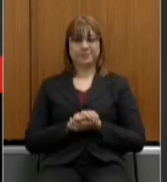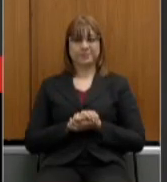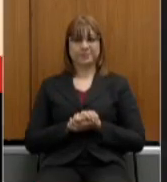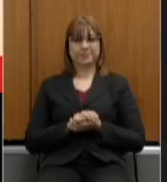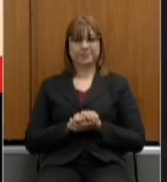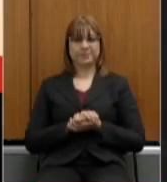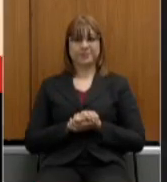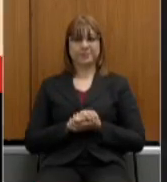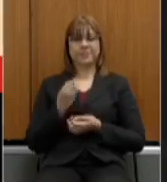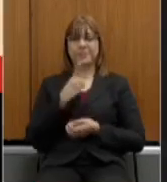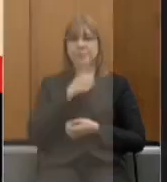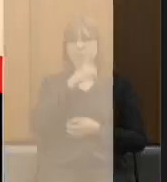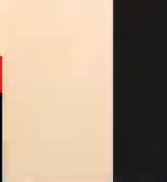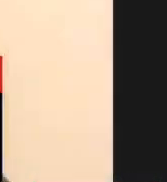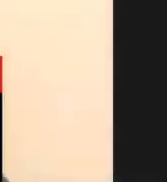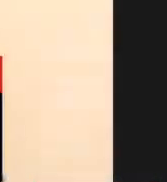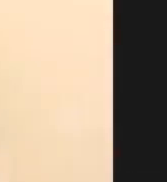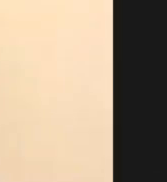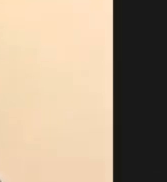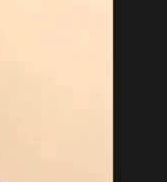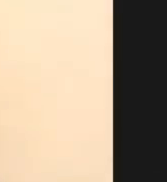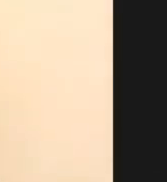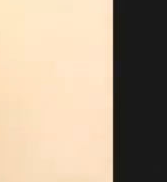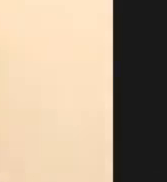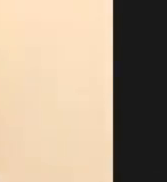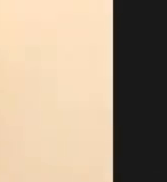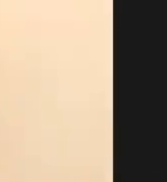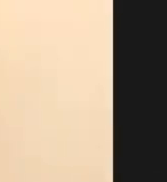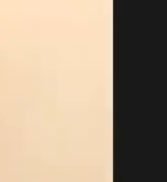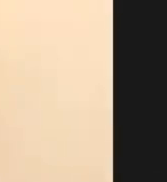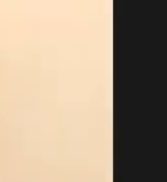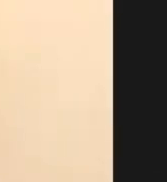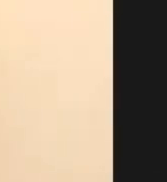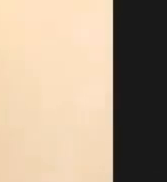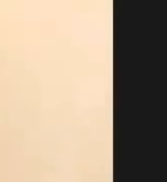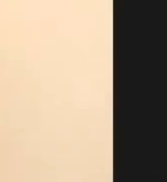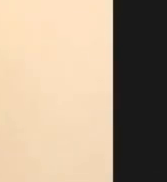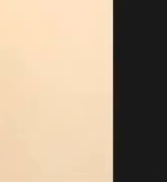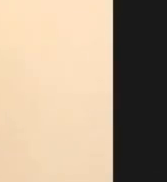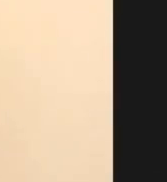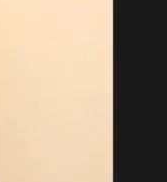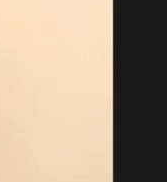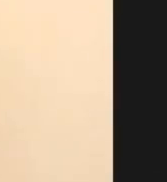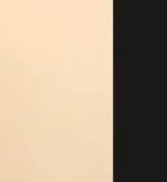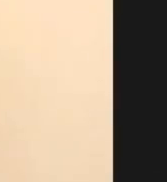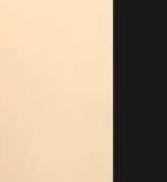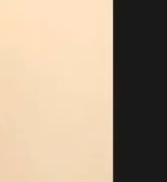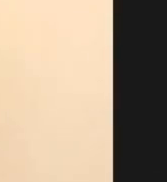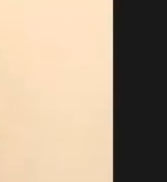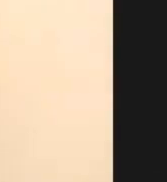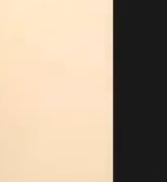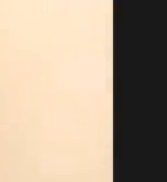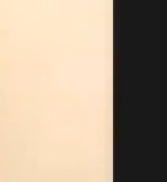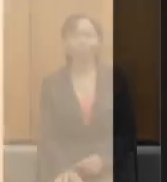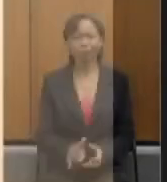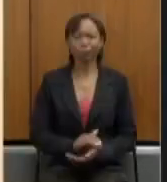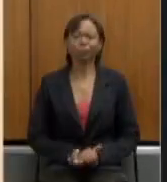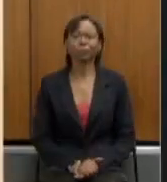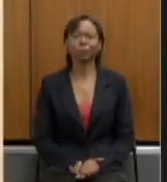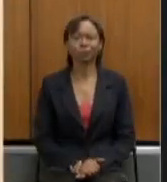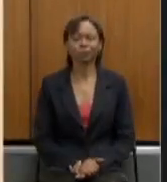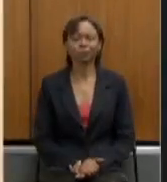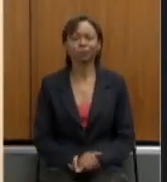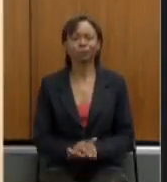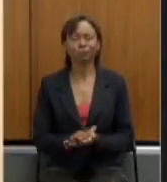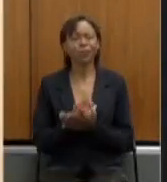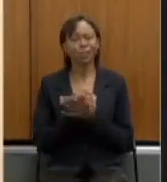Agostinho Patrus presidente dessa assembleia legislativa do estado de Minas Gerais saúdo na